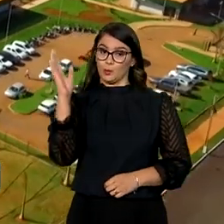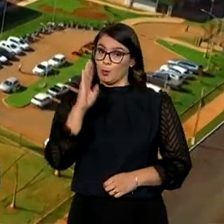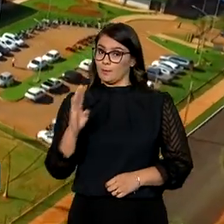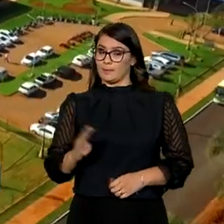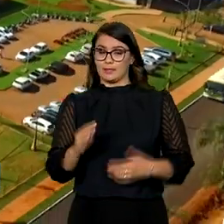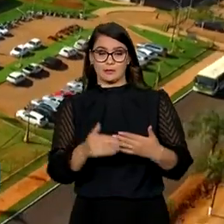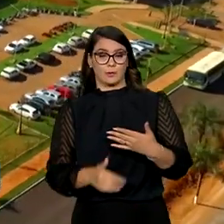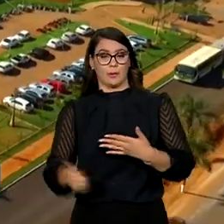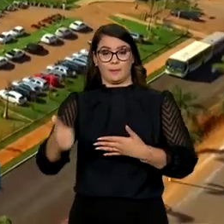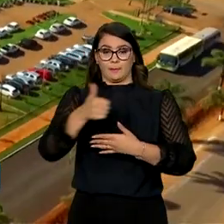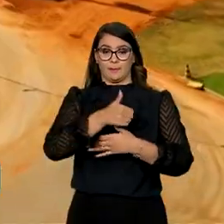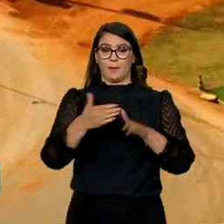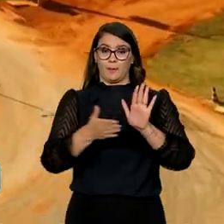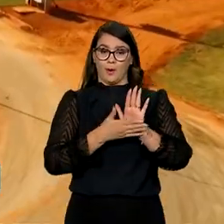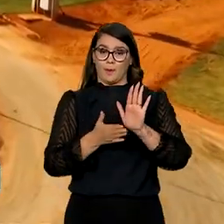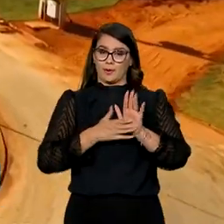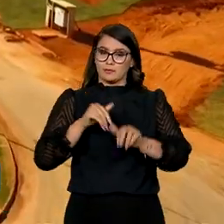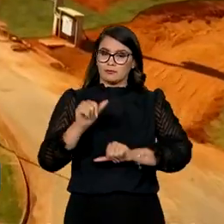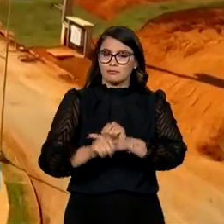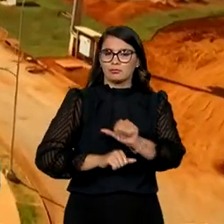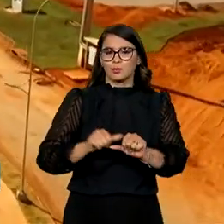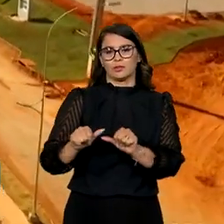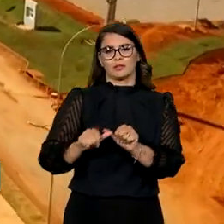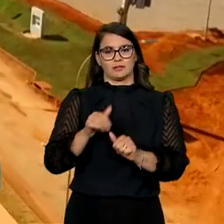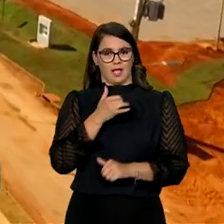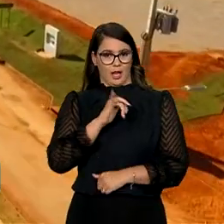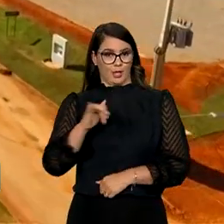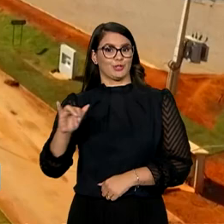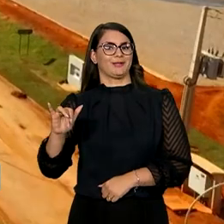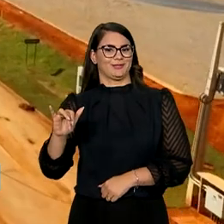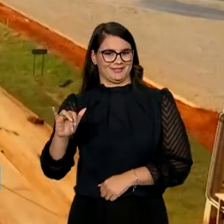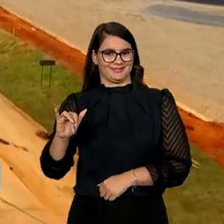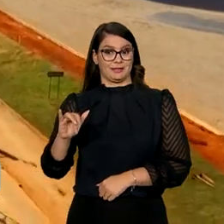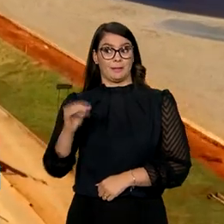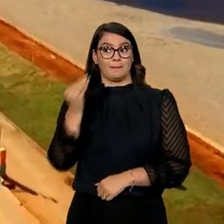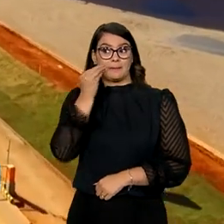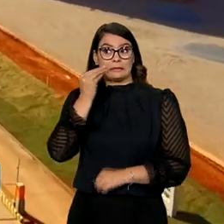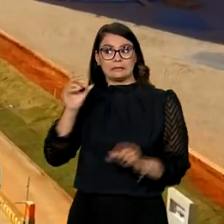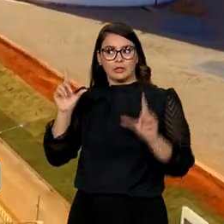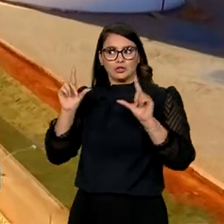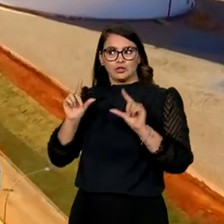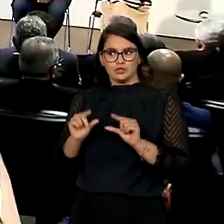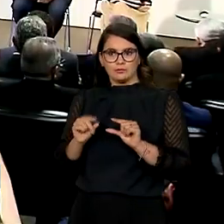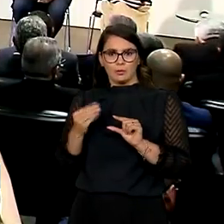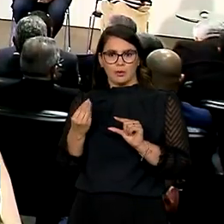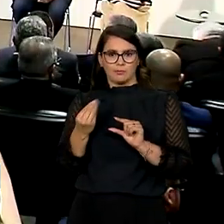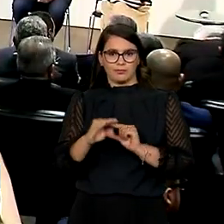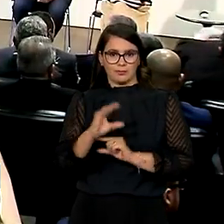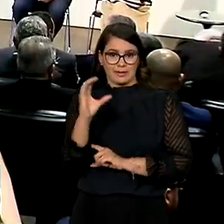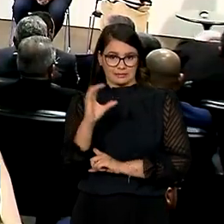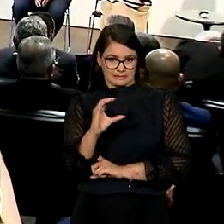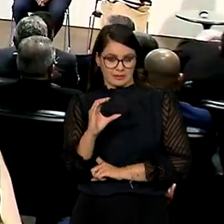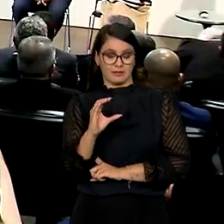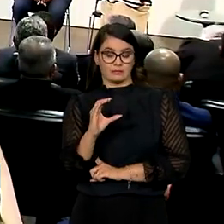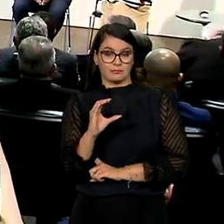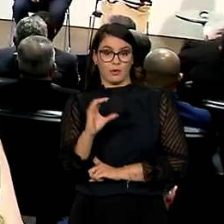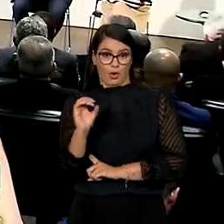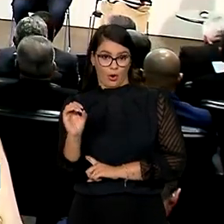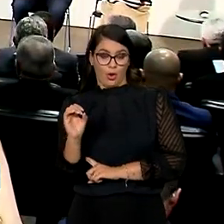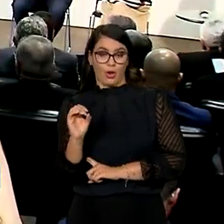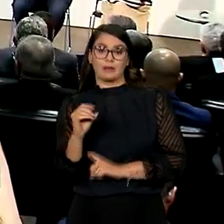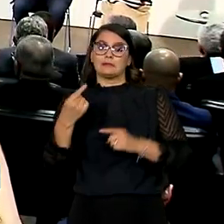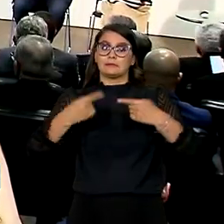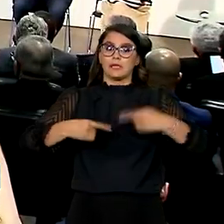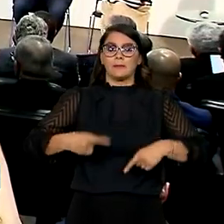frente com a proposta de mudança de matriz energética para diminuir as emissões de carbono. E é preciso debater